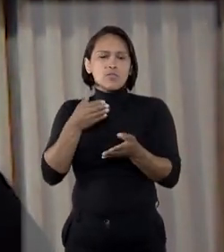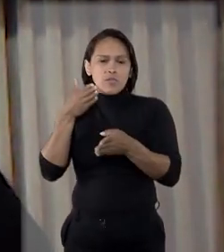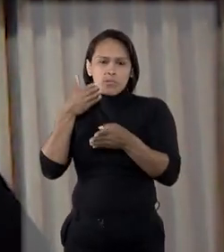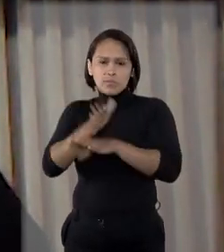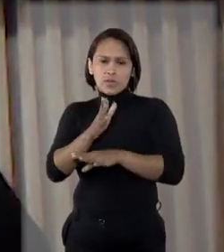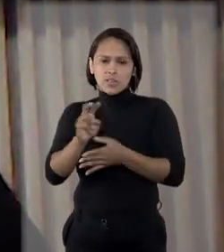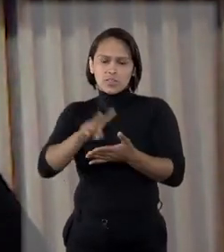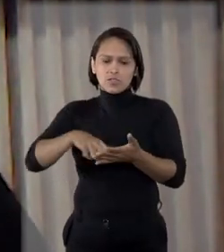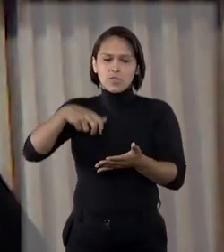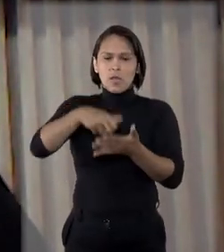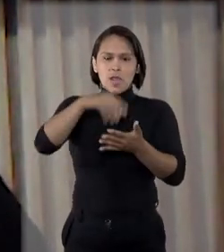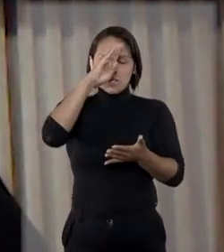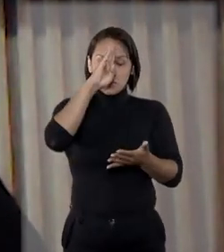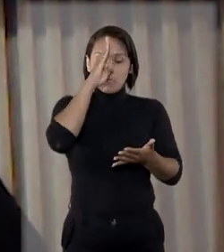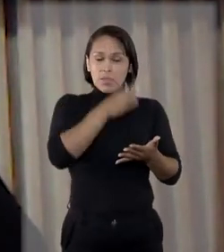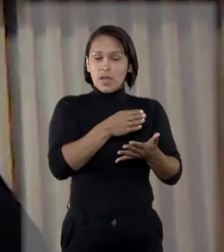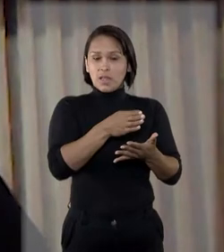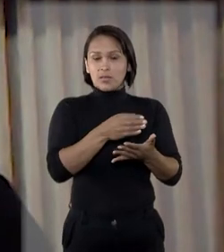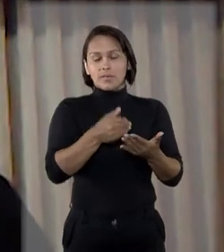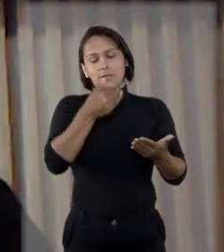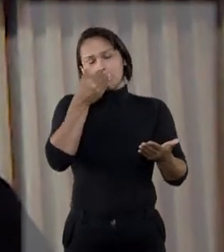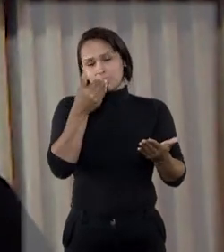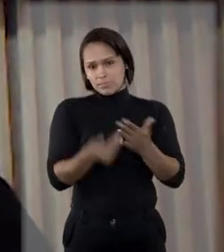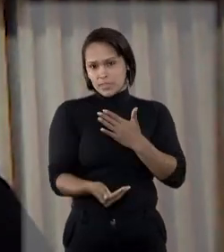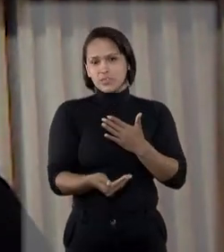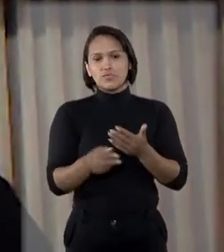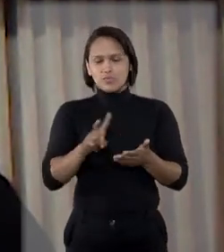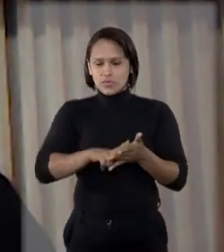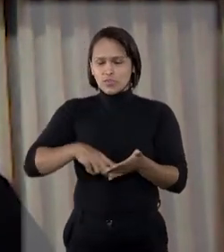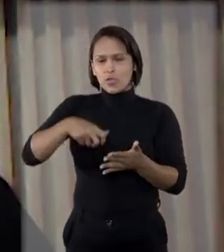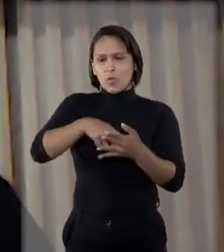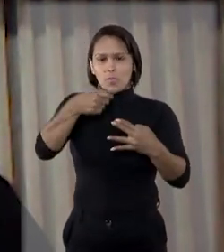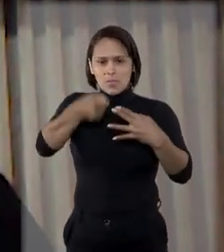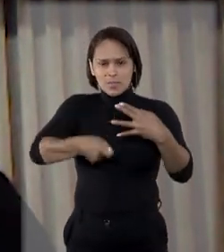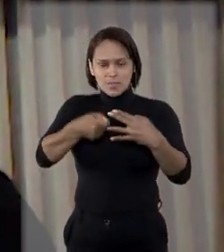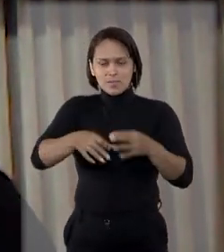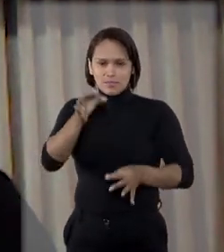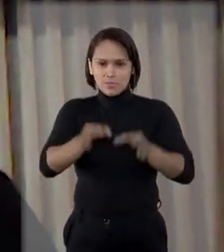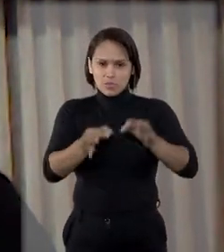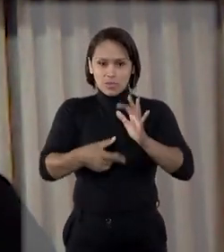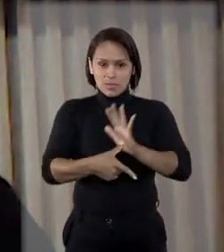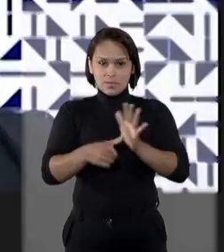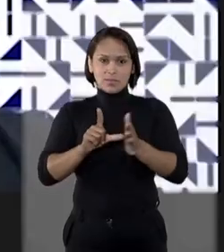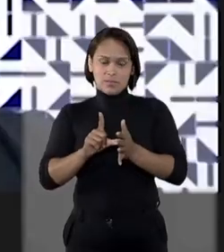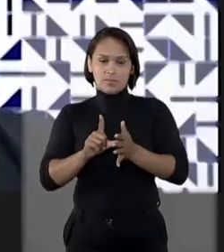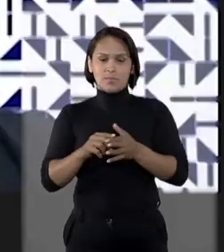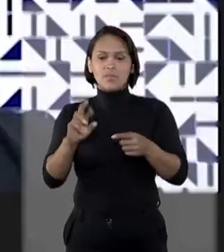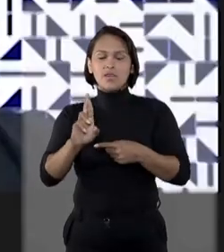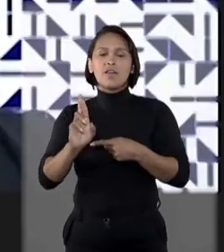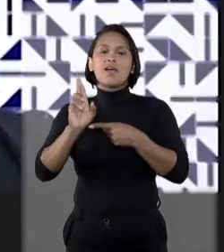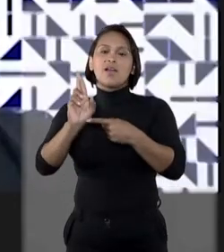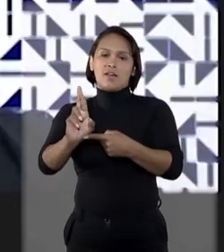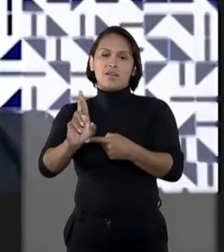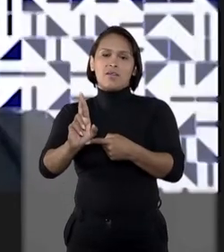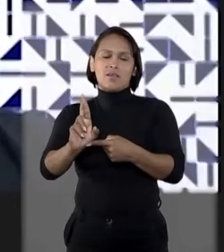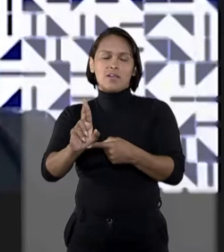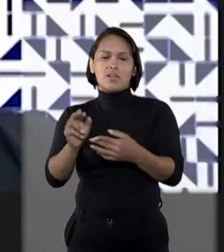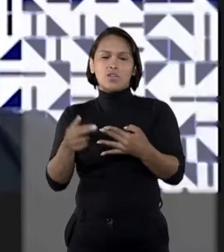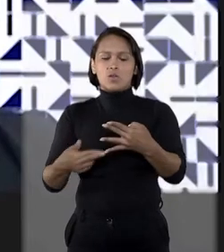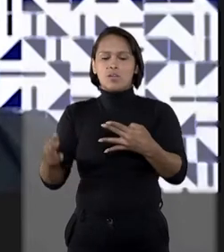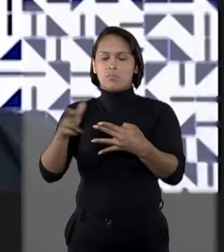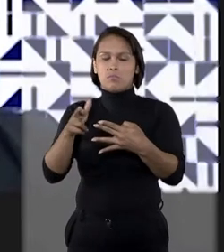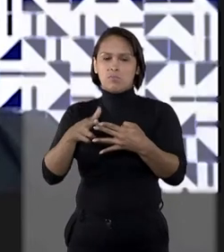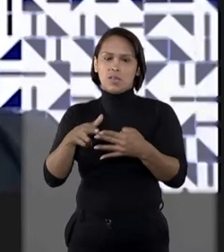proferida uma sentença de mérito que prejudica uma sentença já julgada anteriormente. A relatora do recurso no